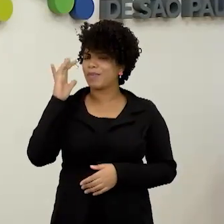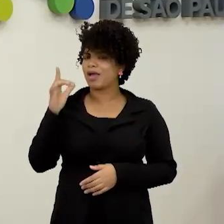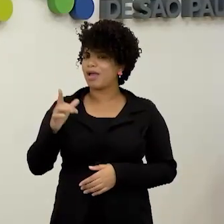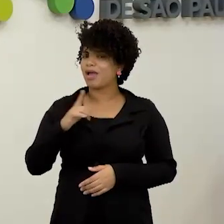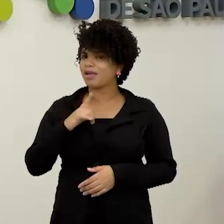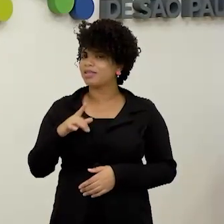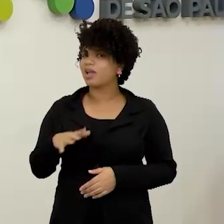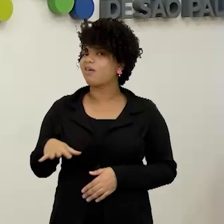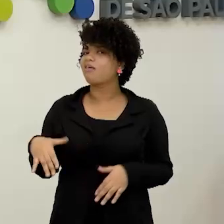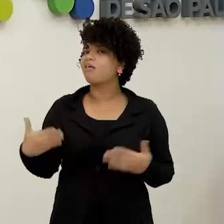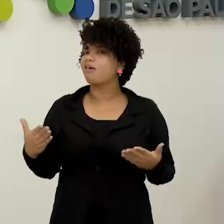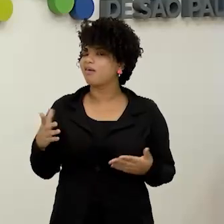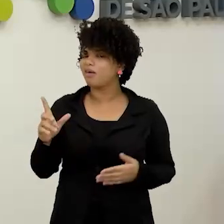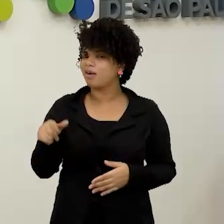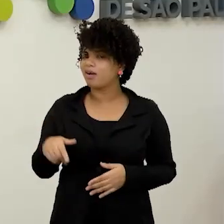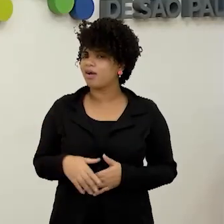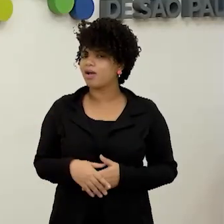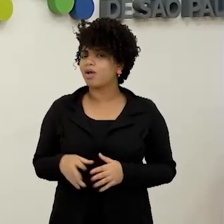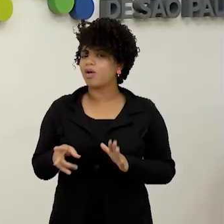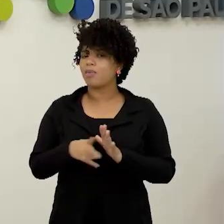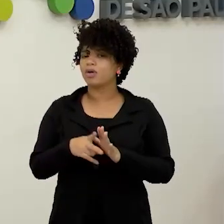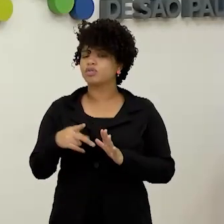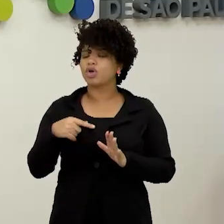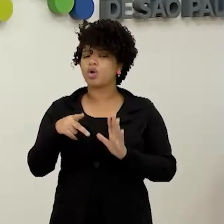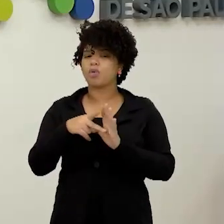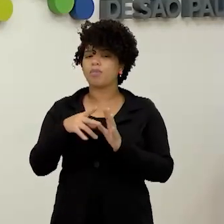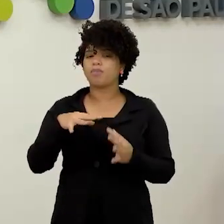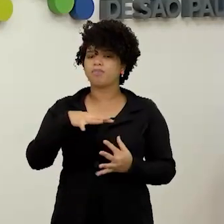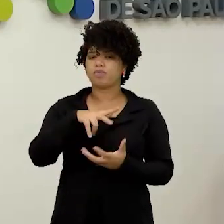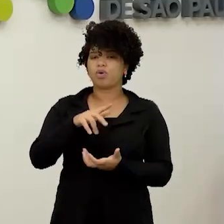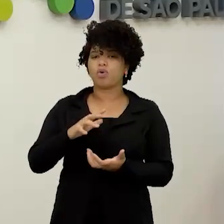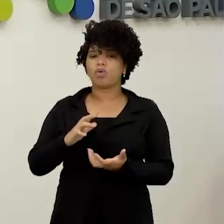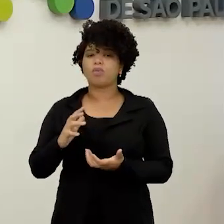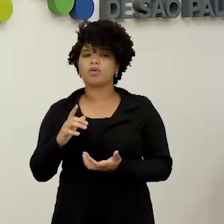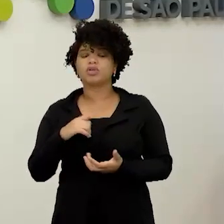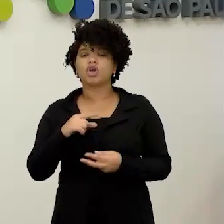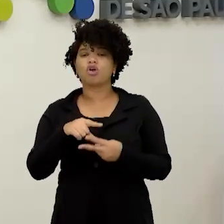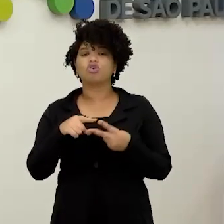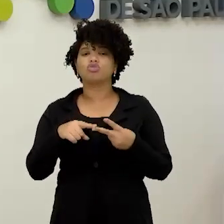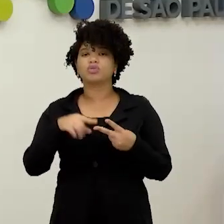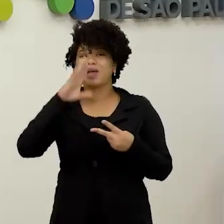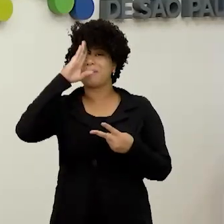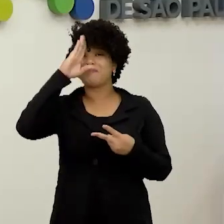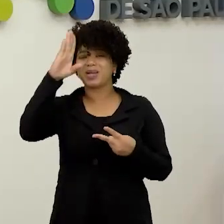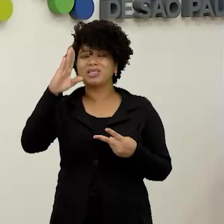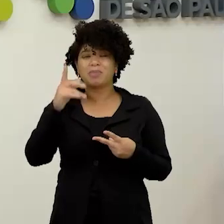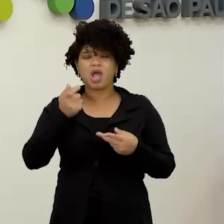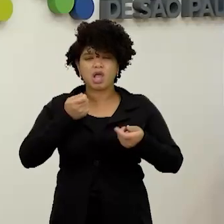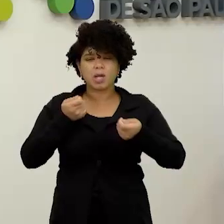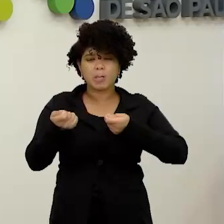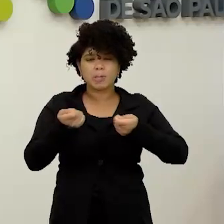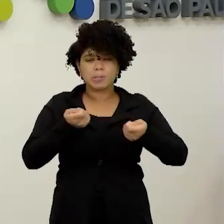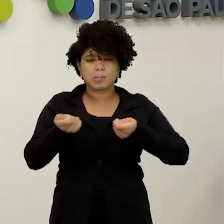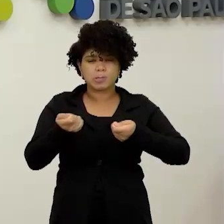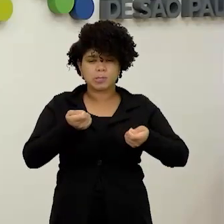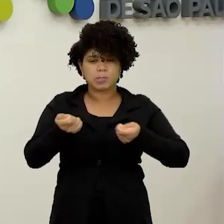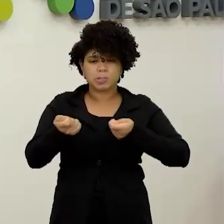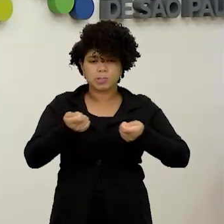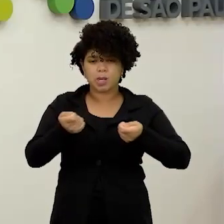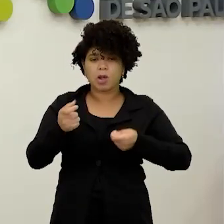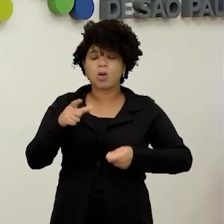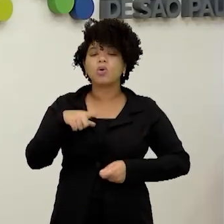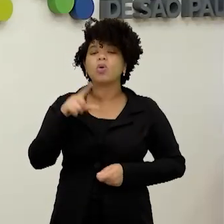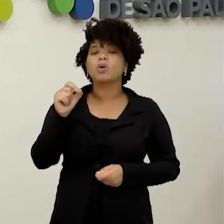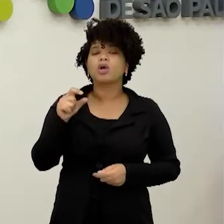cachorro grande, pela hegemonia, evidentemente a gente vai lembrar das duas maiores potências econômicas que nós temos hoje,